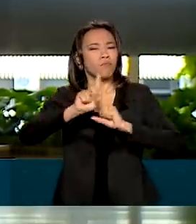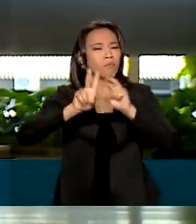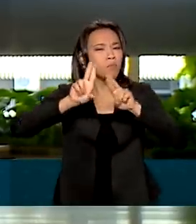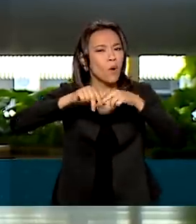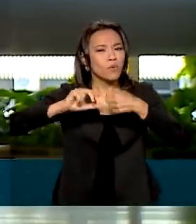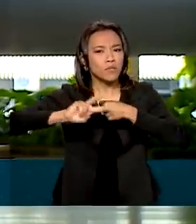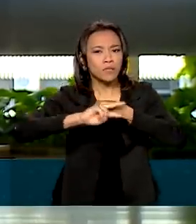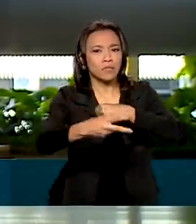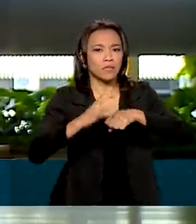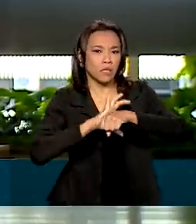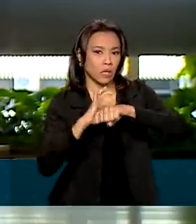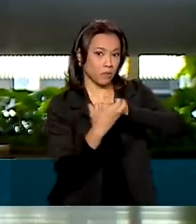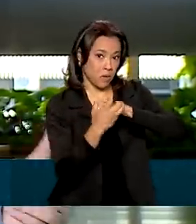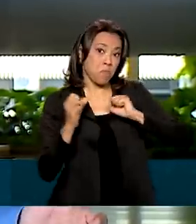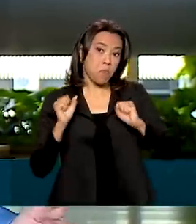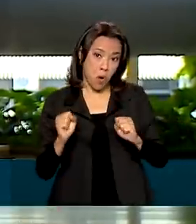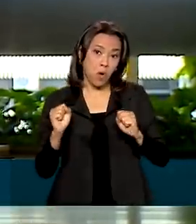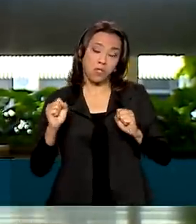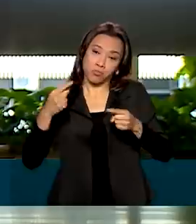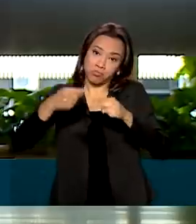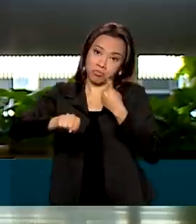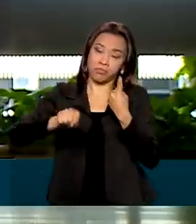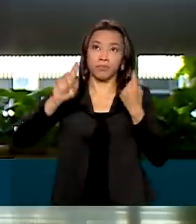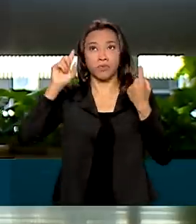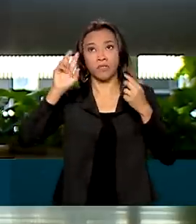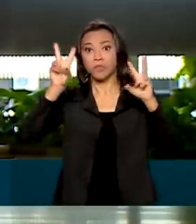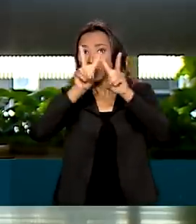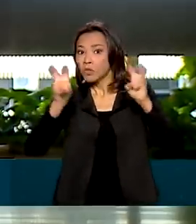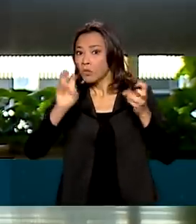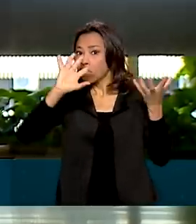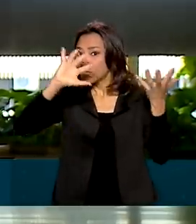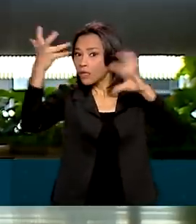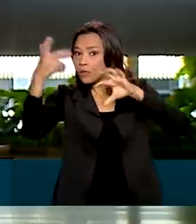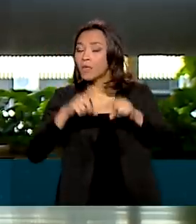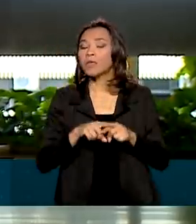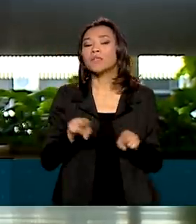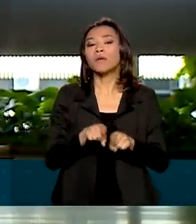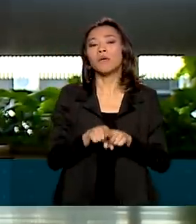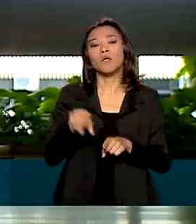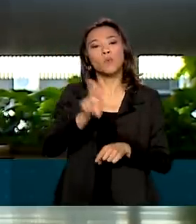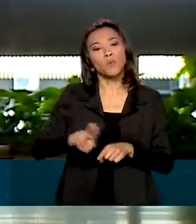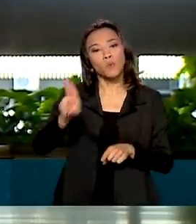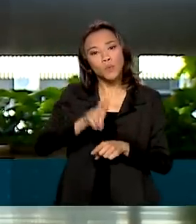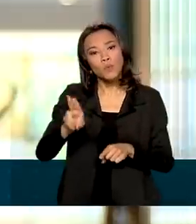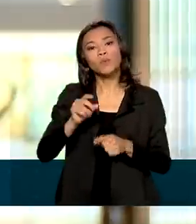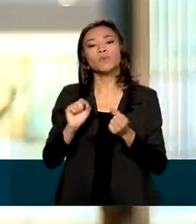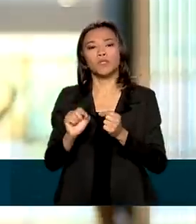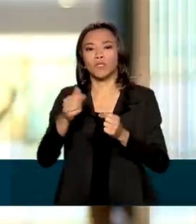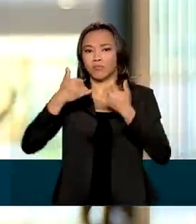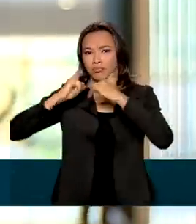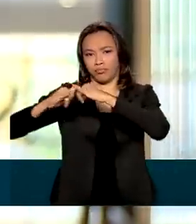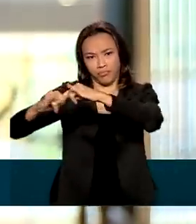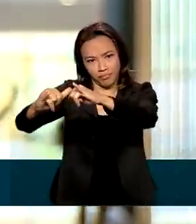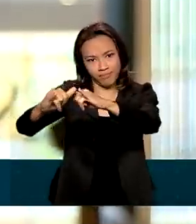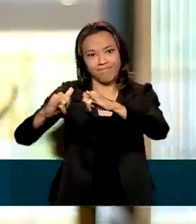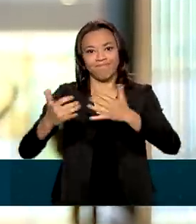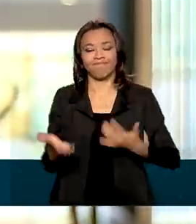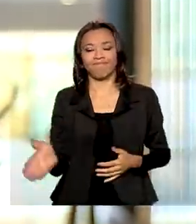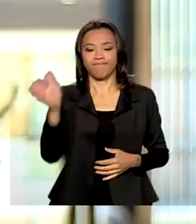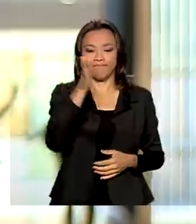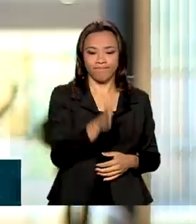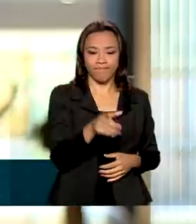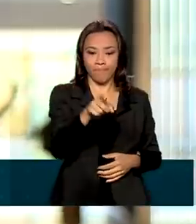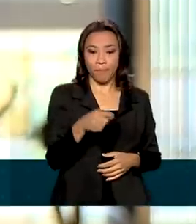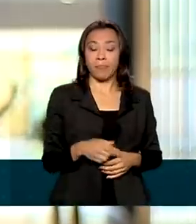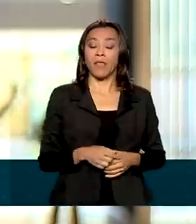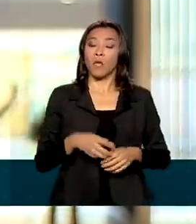podem divergir em questões climáticas e no uso de fontes de energia não renováveis. Os países, quando apresentam